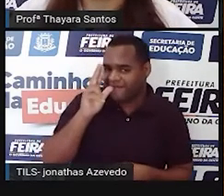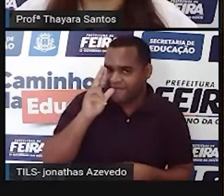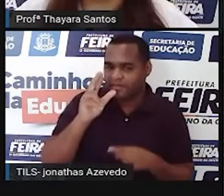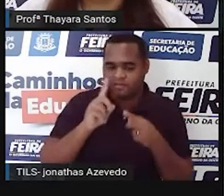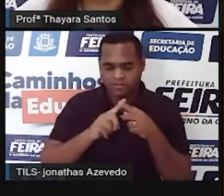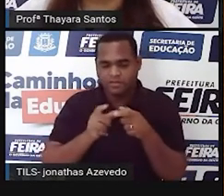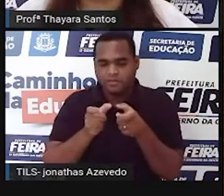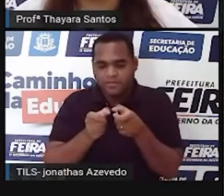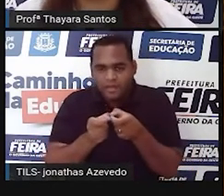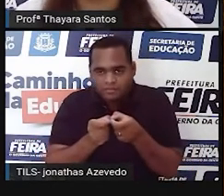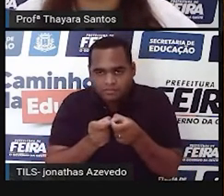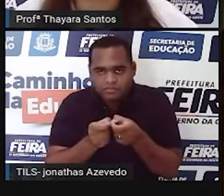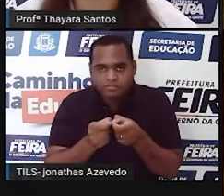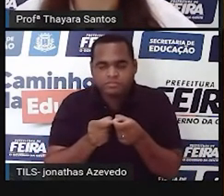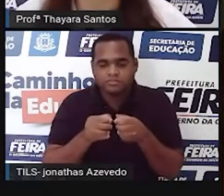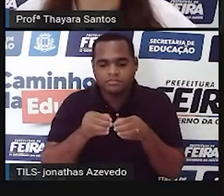escrotal.